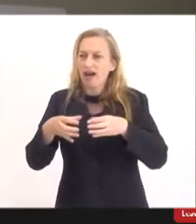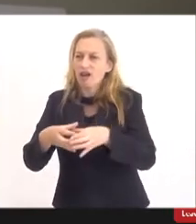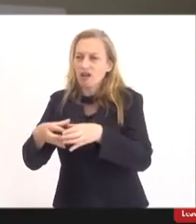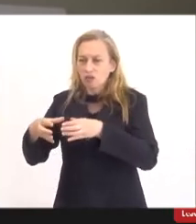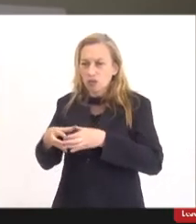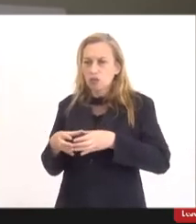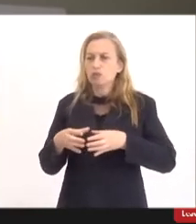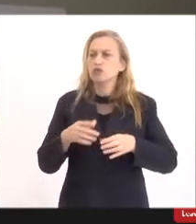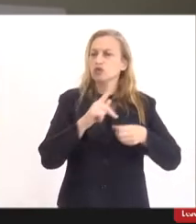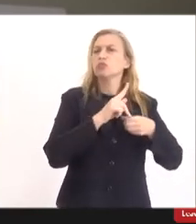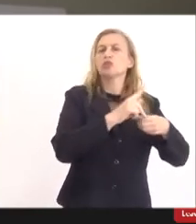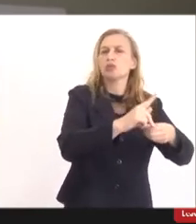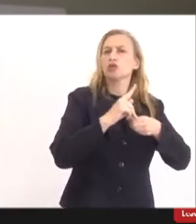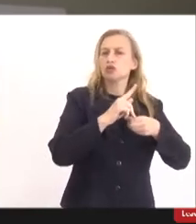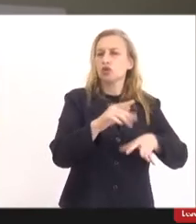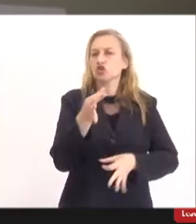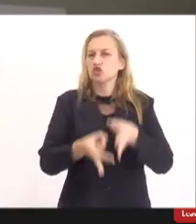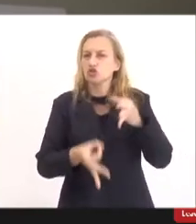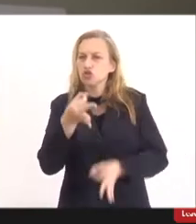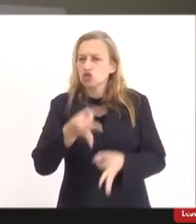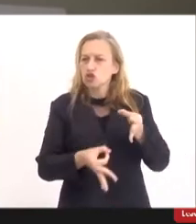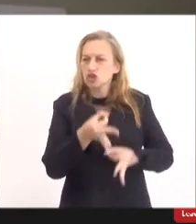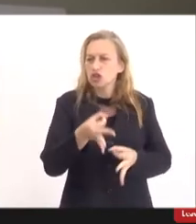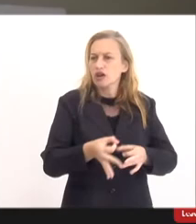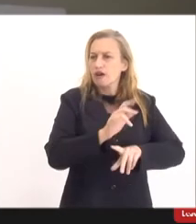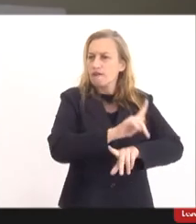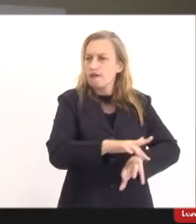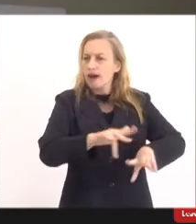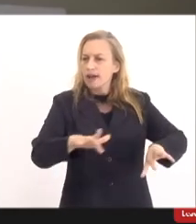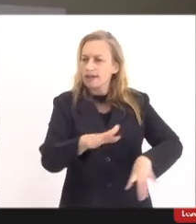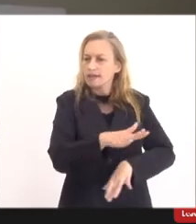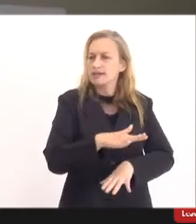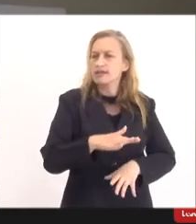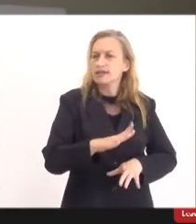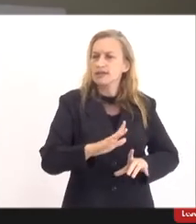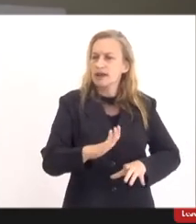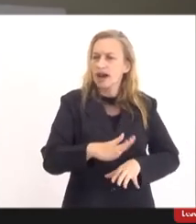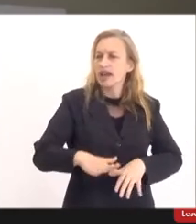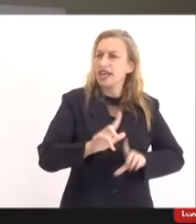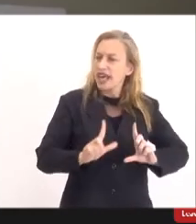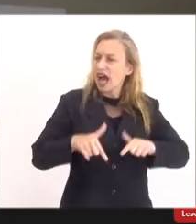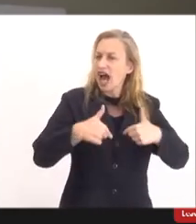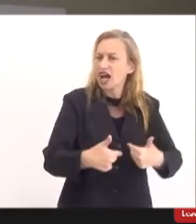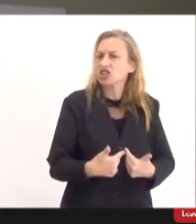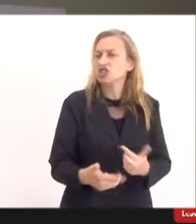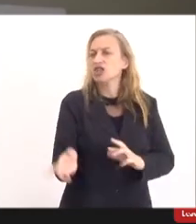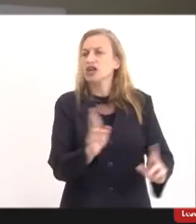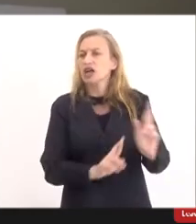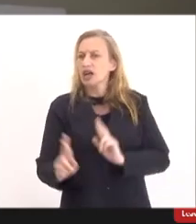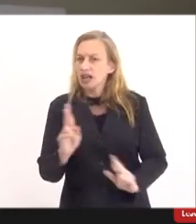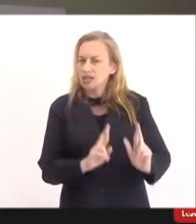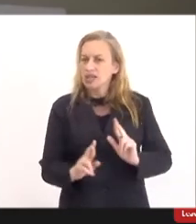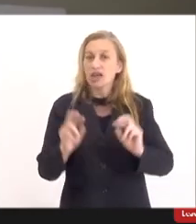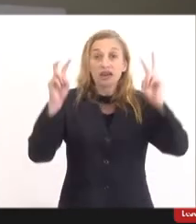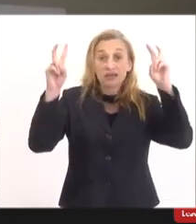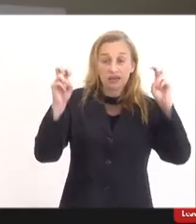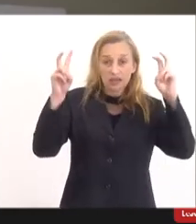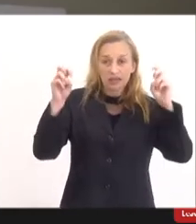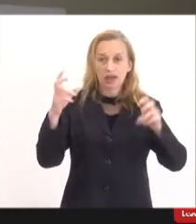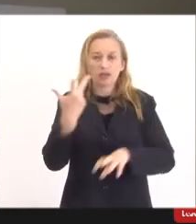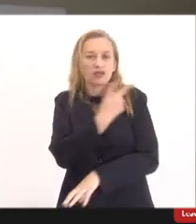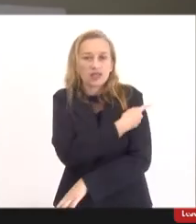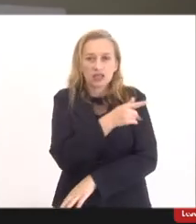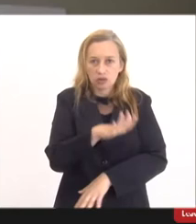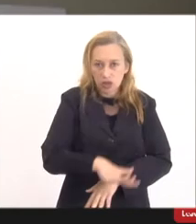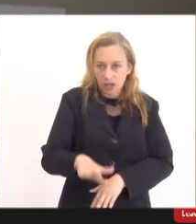de justiça de várias áreas que atuam em relação a essa temática da vacinação